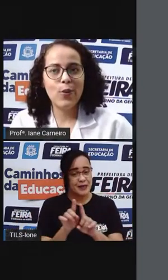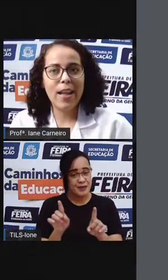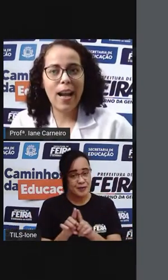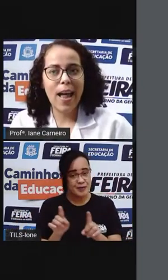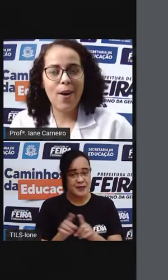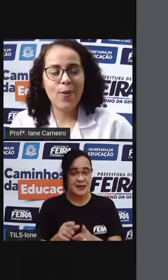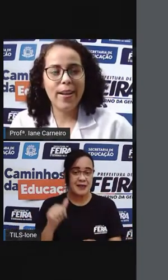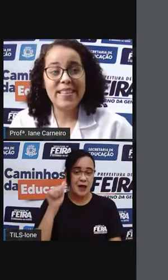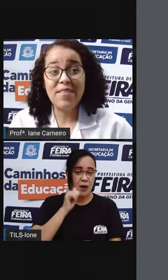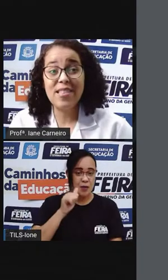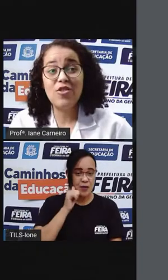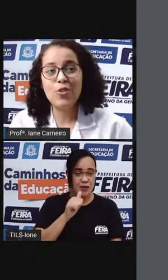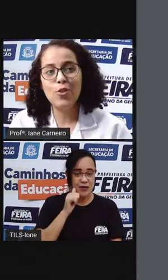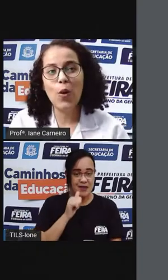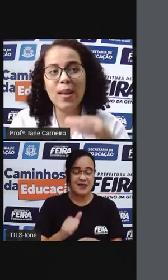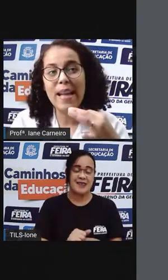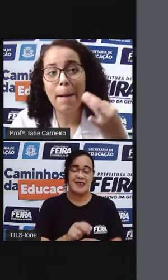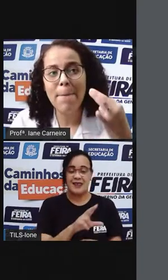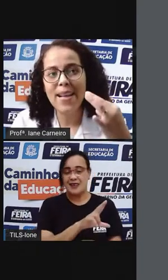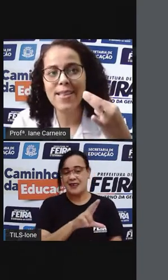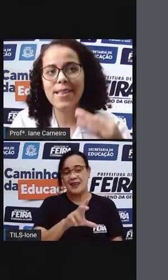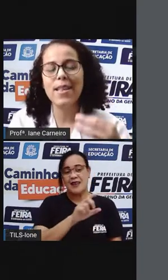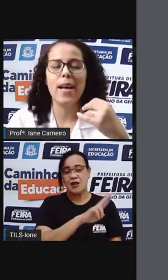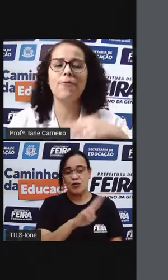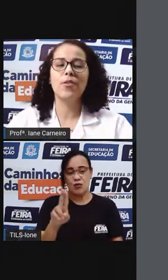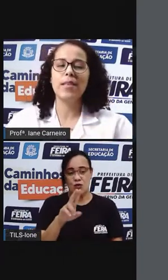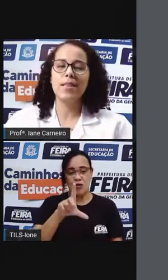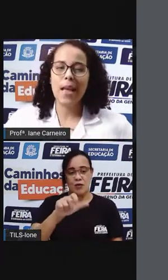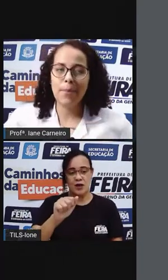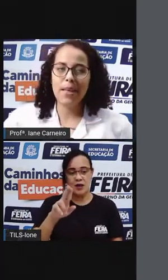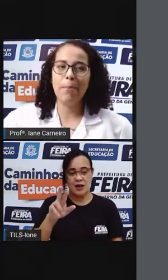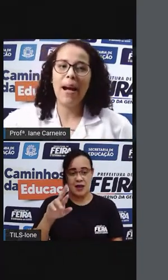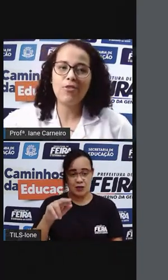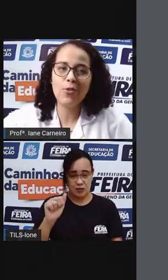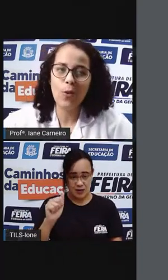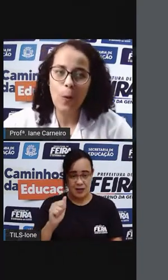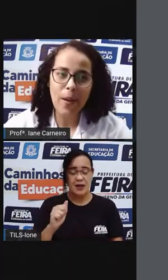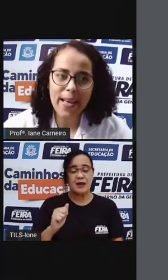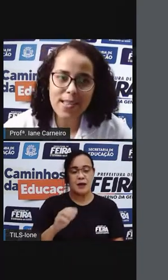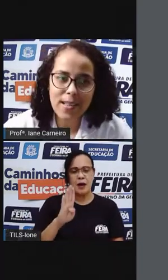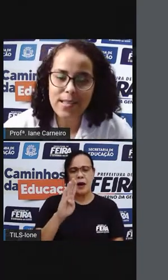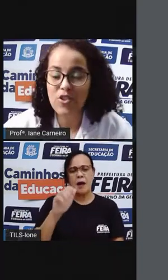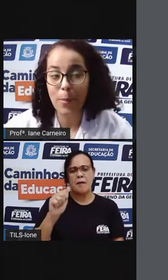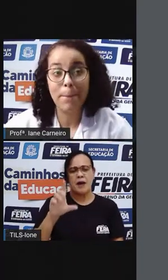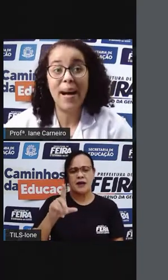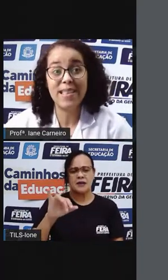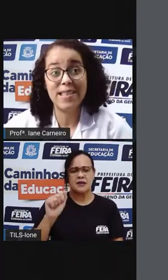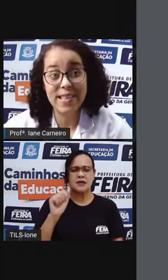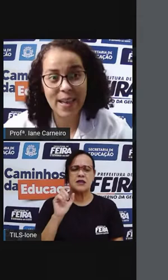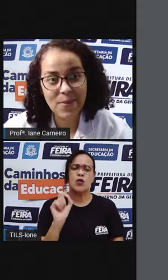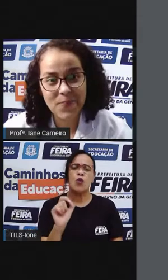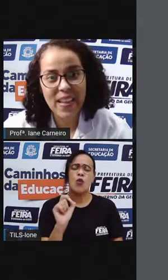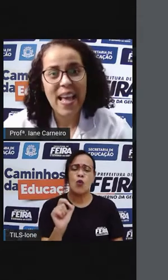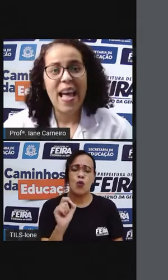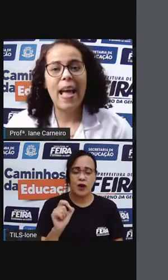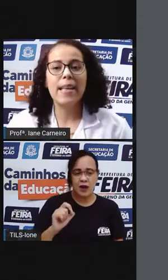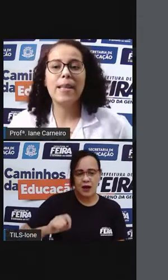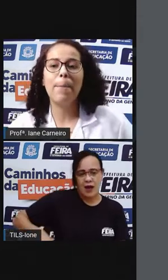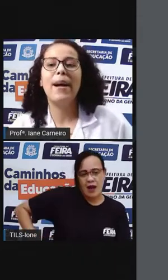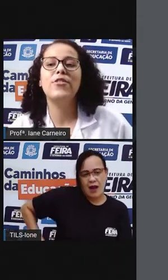que a dona Laura, ela sentiu dor na bacia. Vocês sabem que parte do corpo é essa, que se chama bacia.